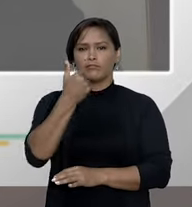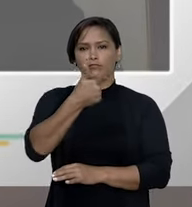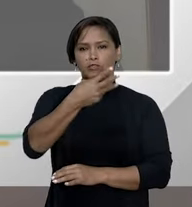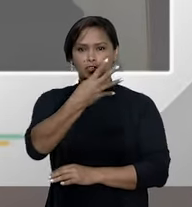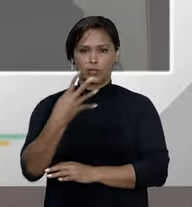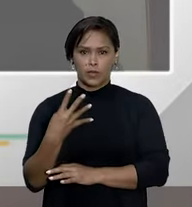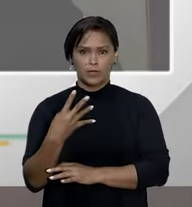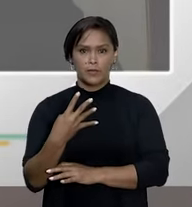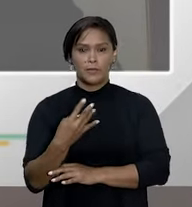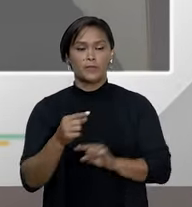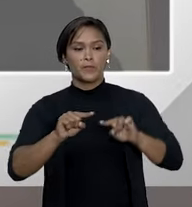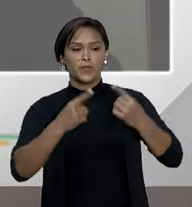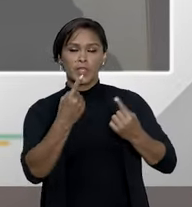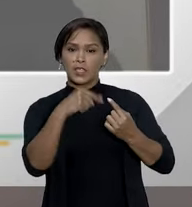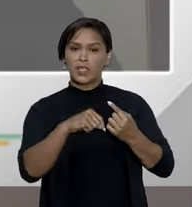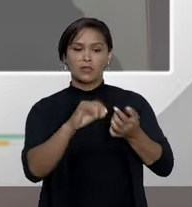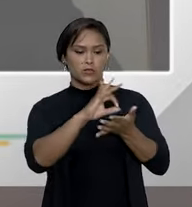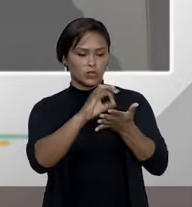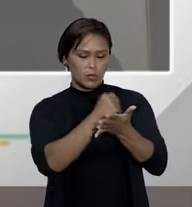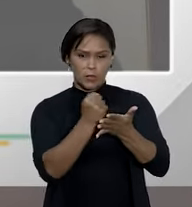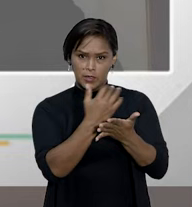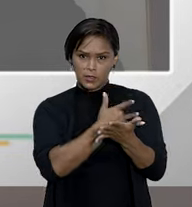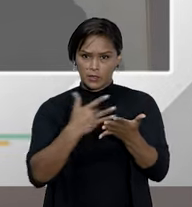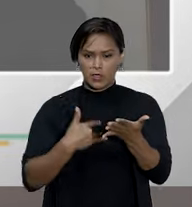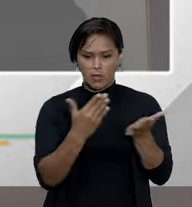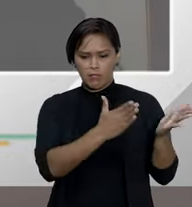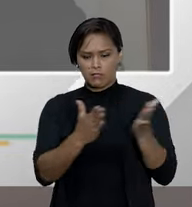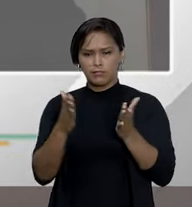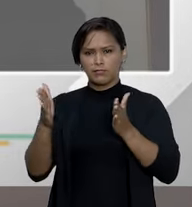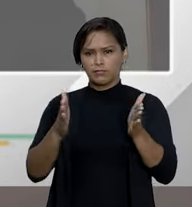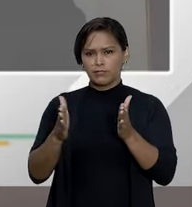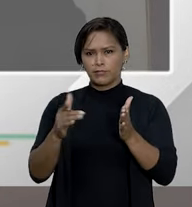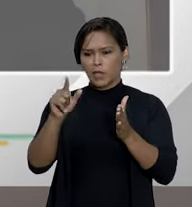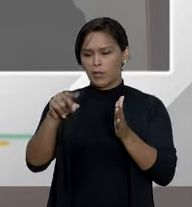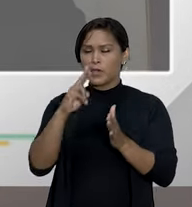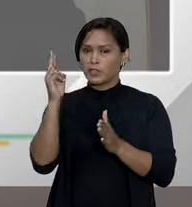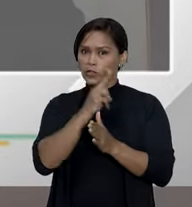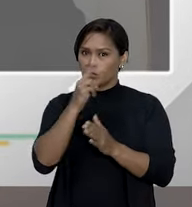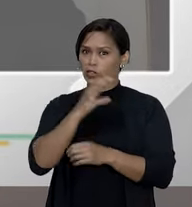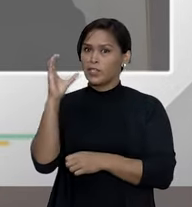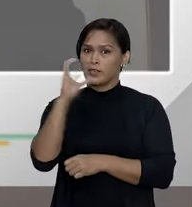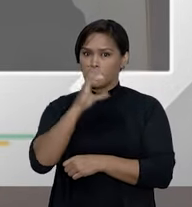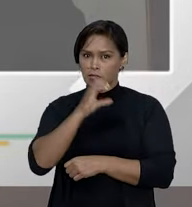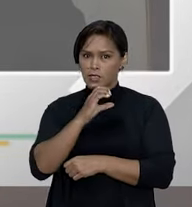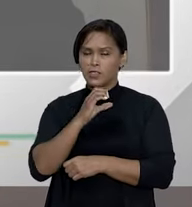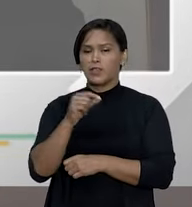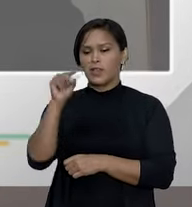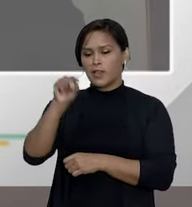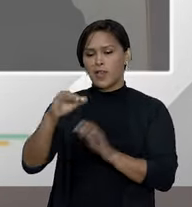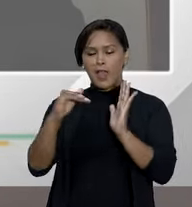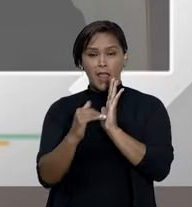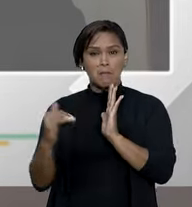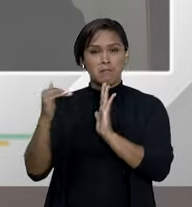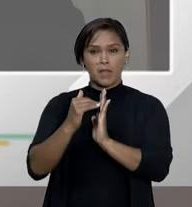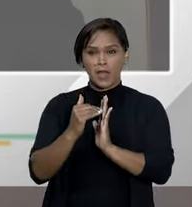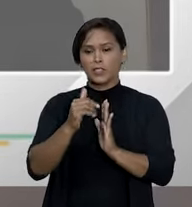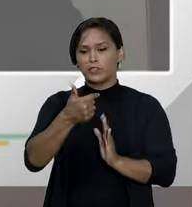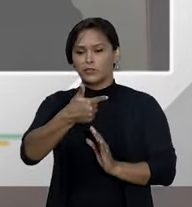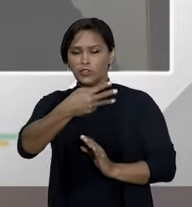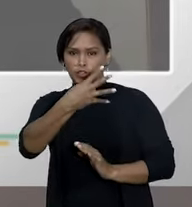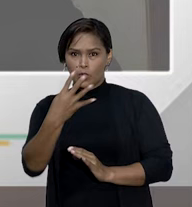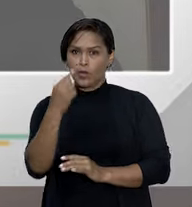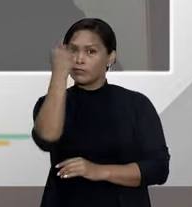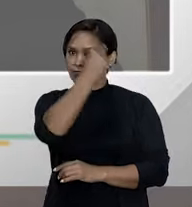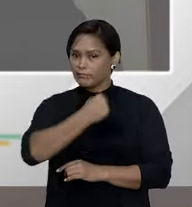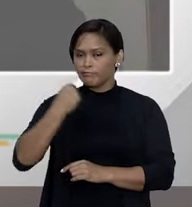Então, se o plano de saúde trouxer um prazo para os casos de emergência e urgência acima desse prazo de